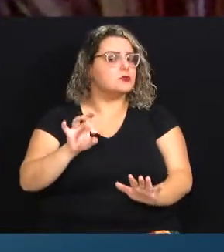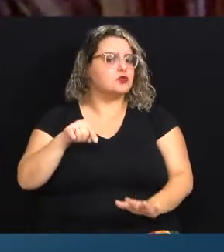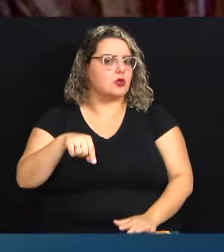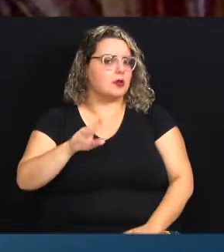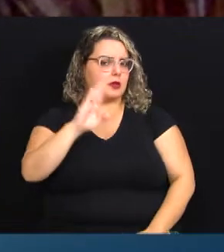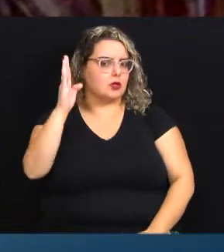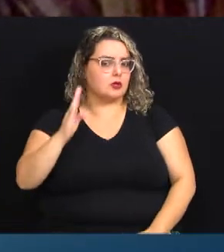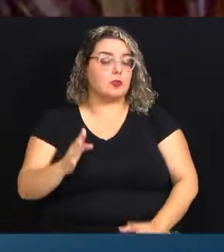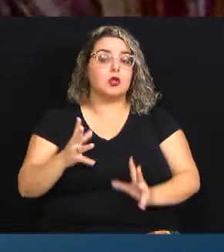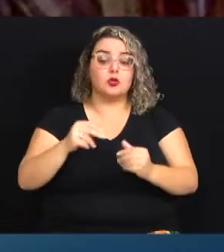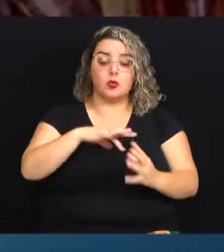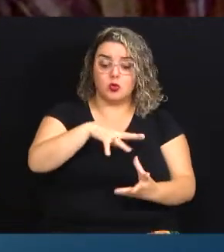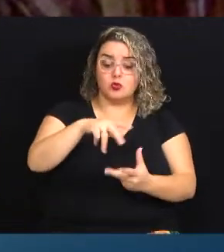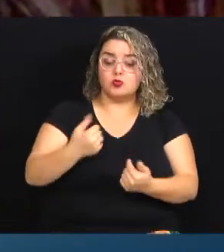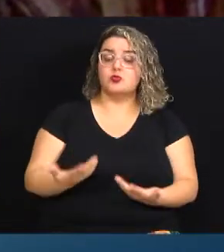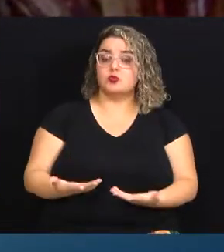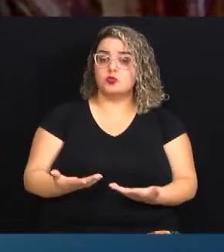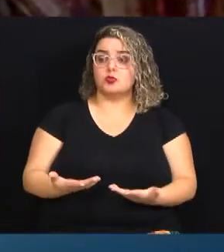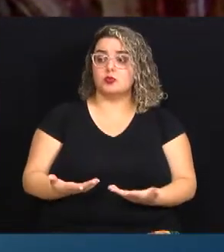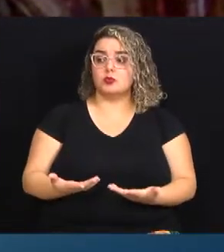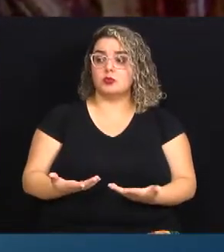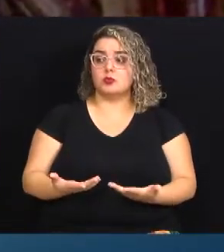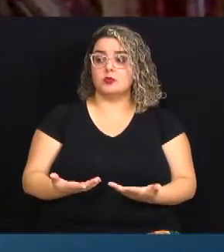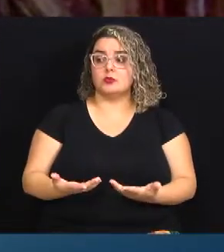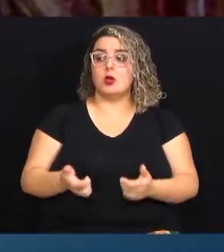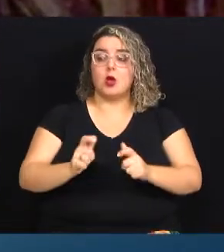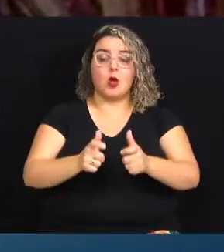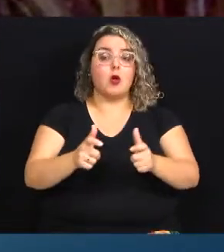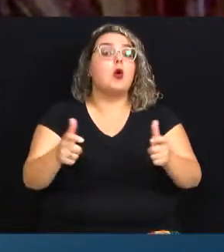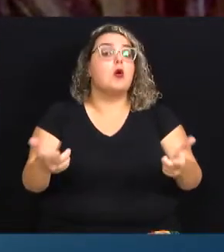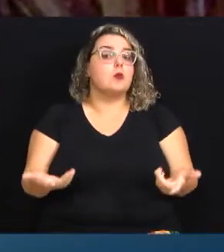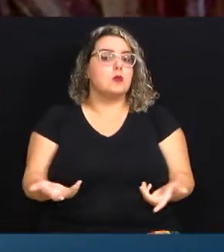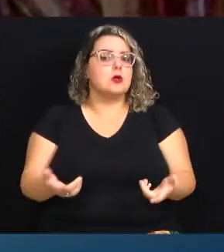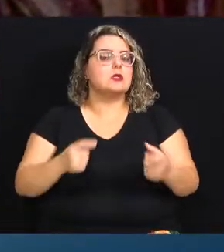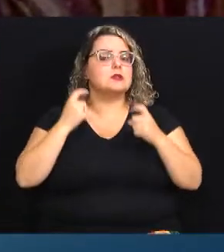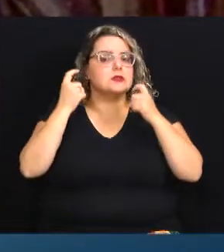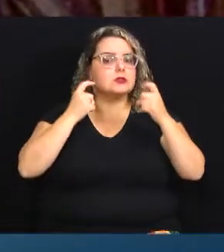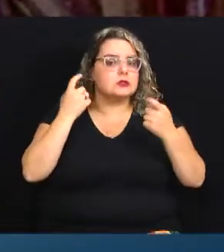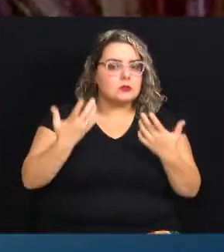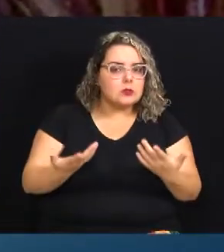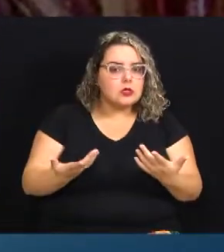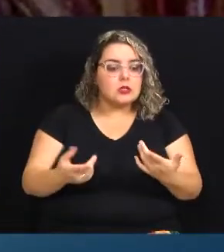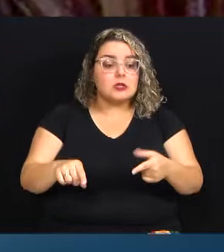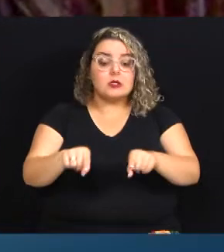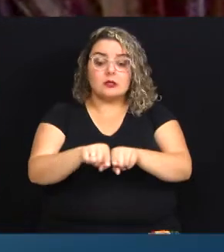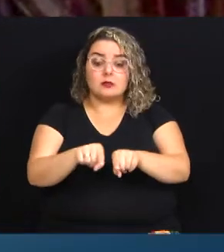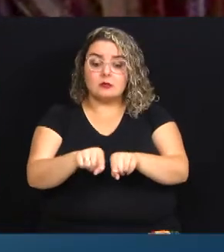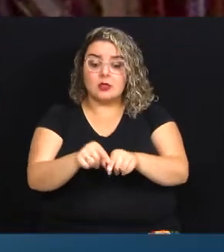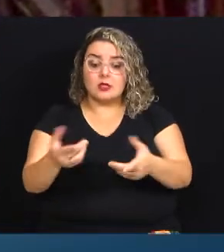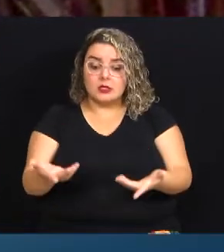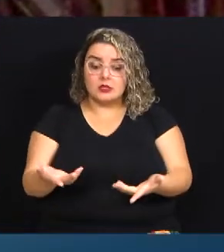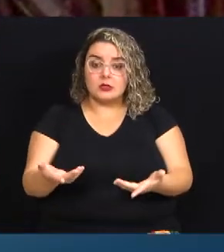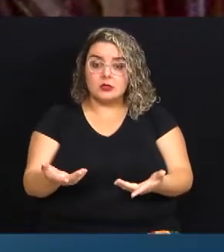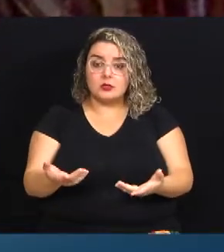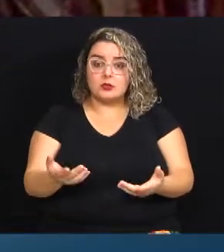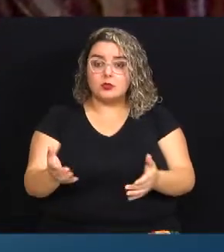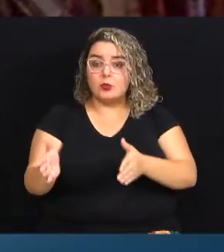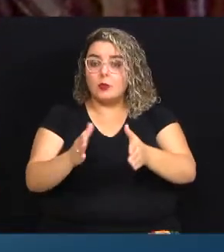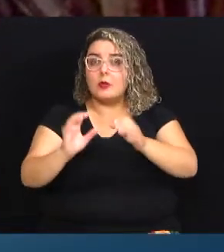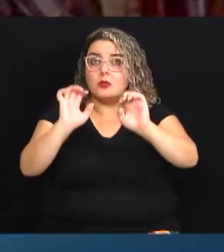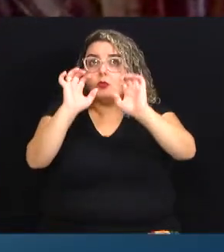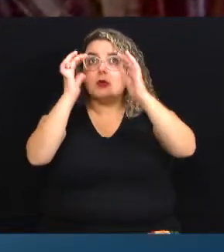Quer dizer, em todo o mundo está aumentando essa preocupação, inclusive em função da questão climática.